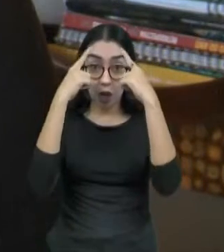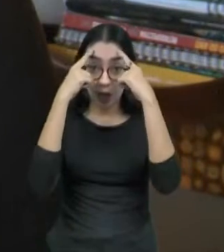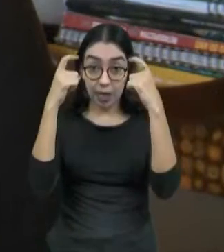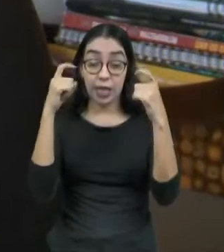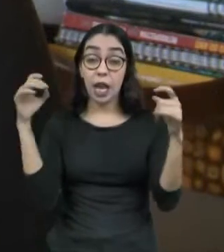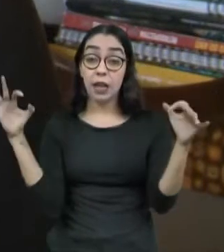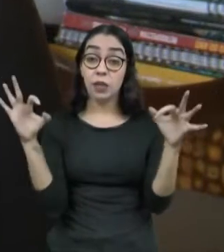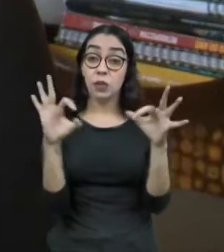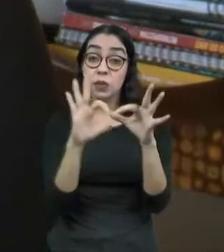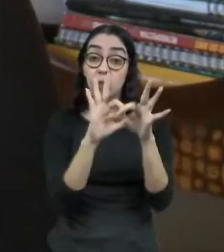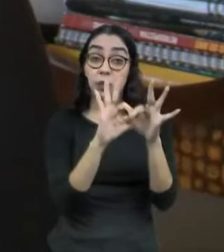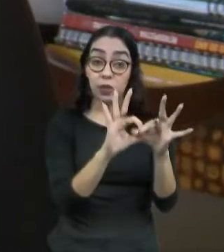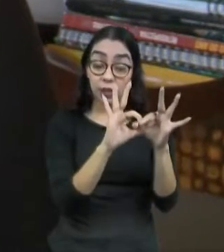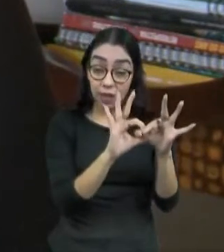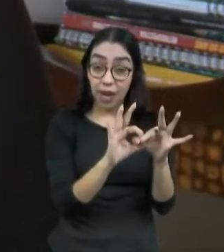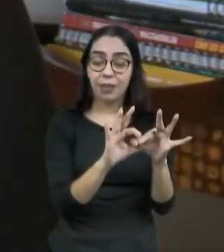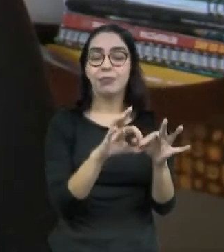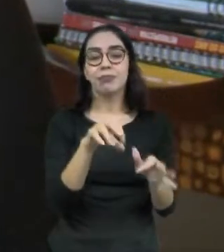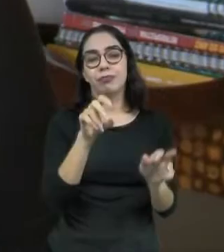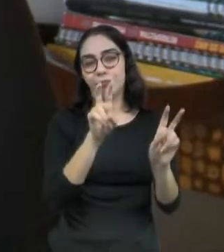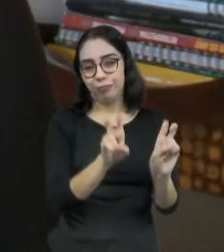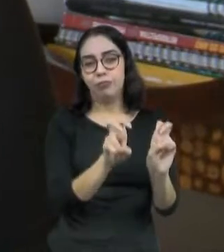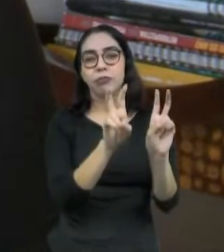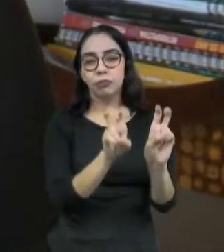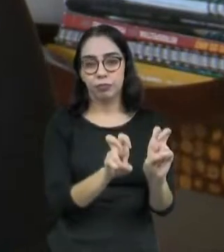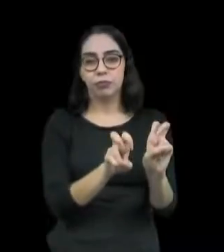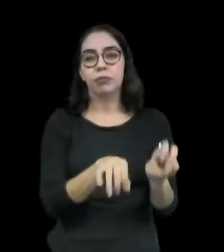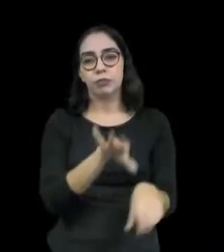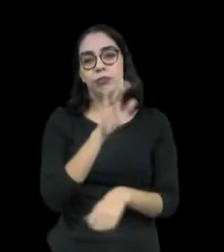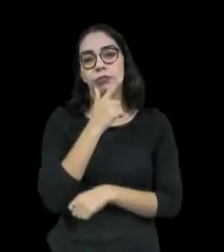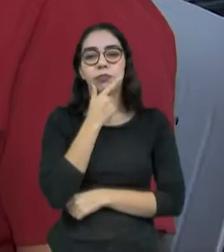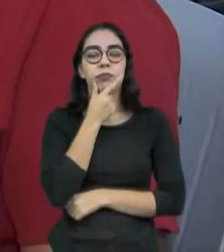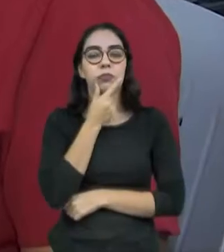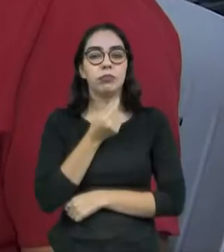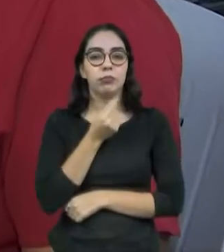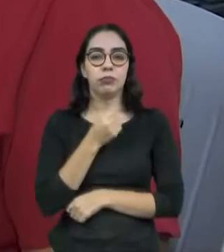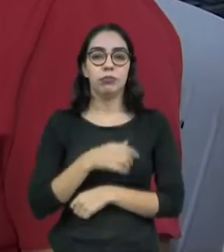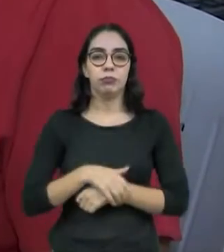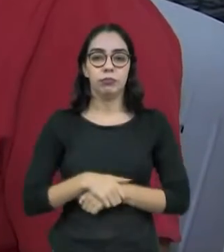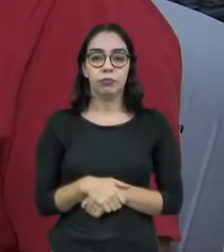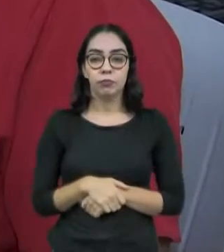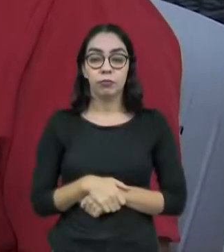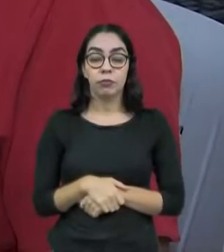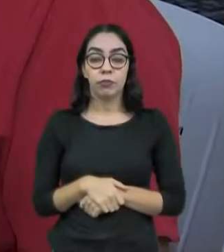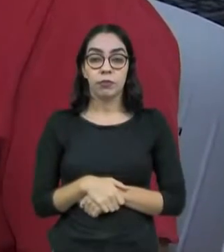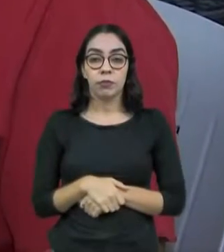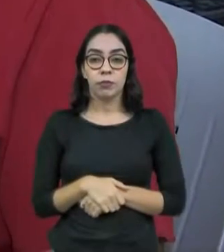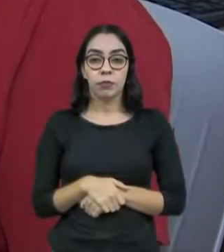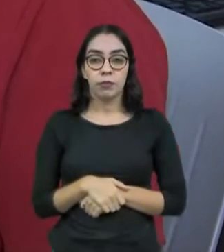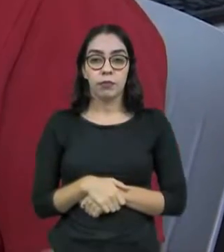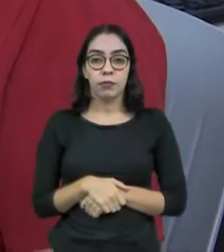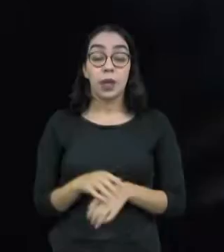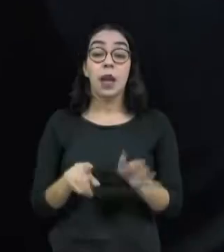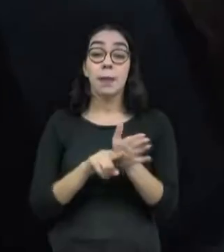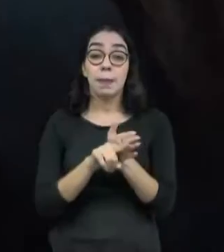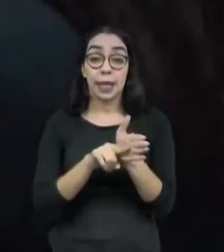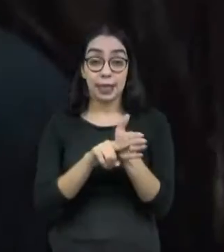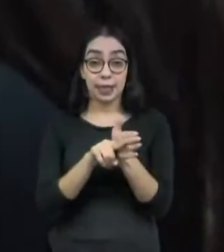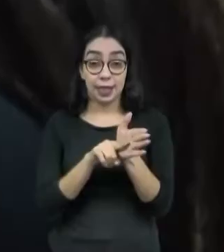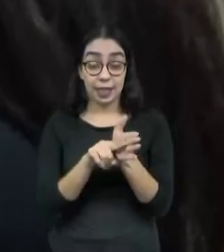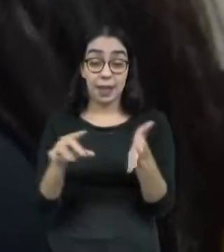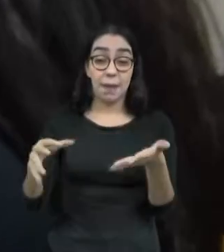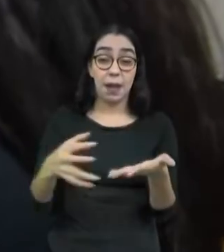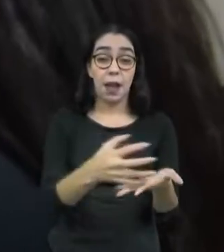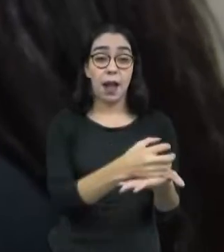a esses campos do jornalismo que são considerados mais masculinos. De acordo com o levantamento global do Centro Internacional para